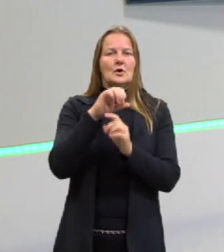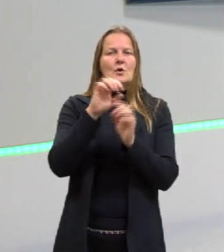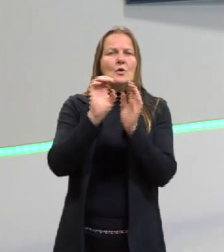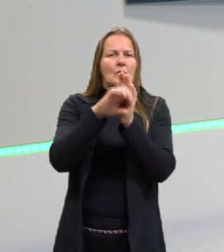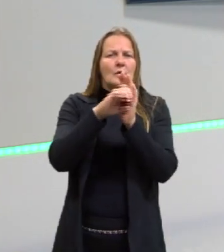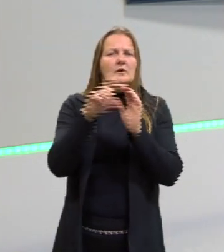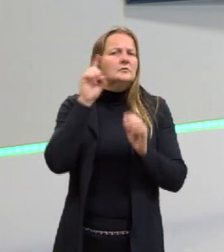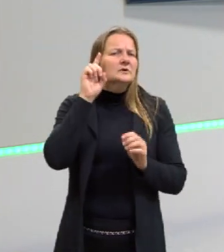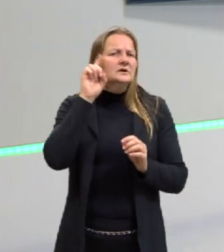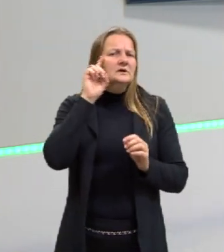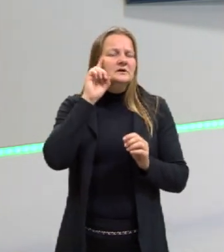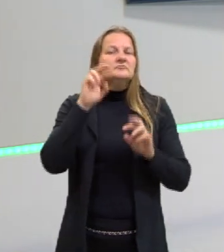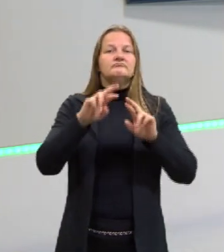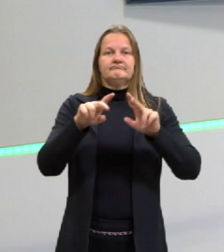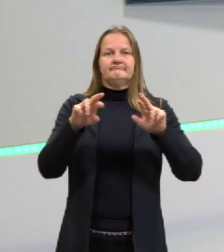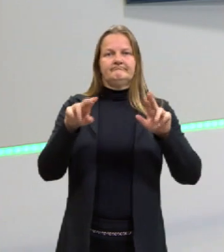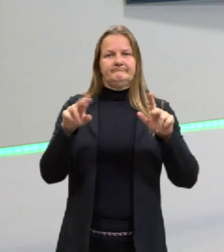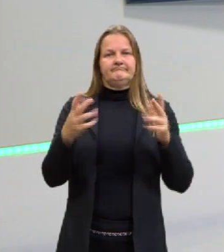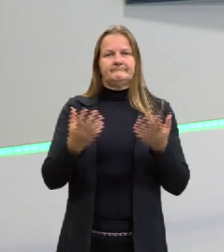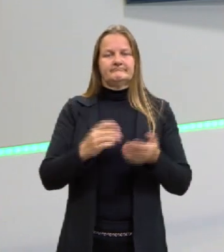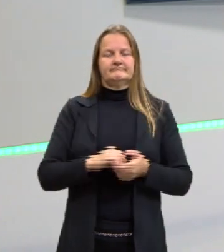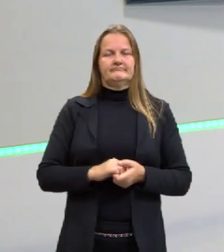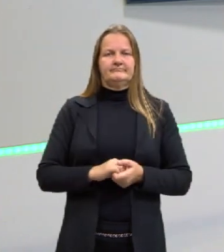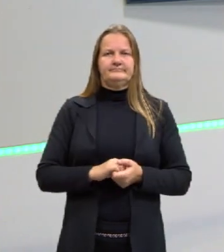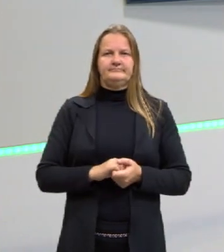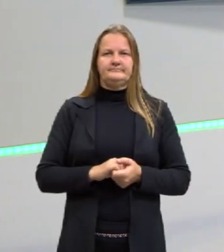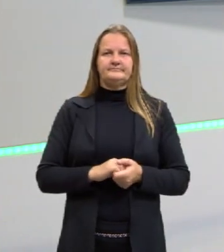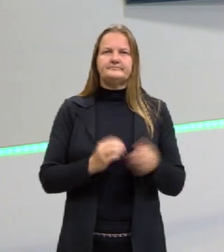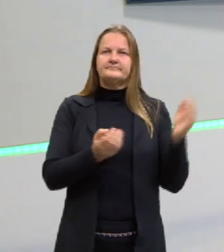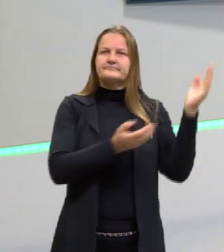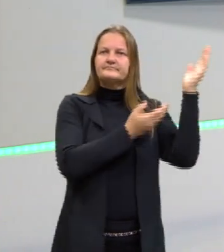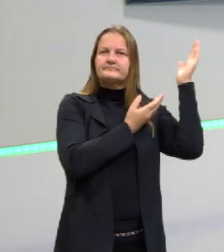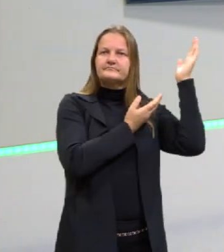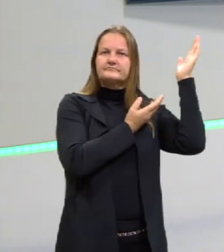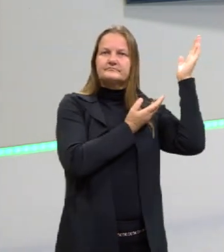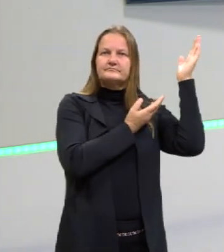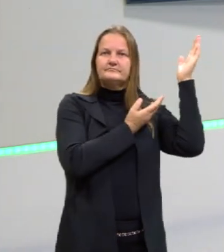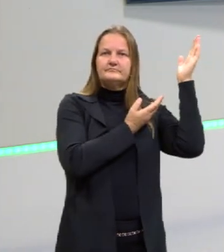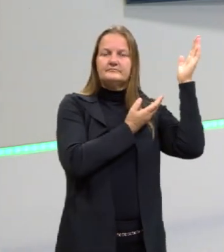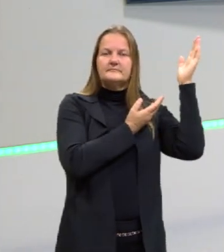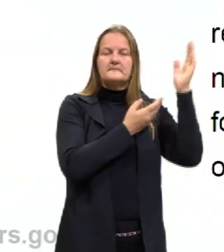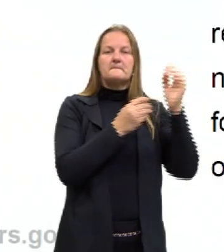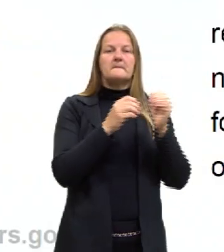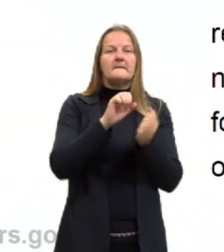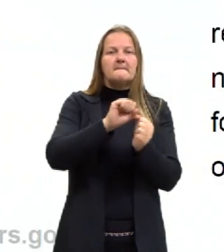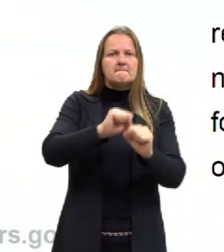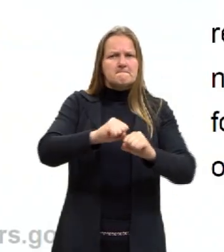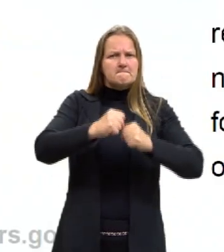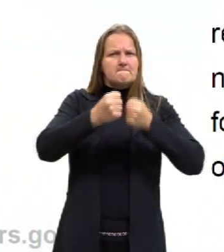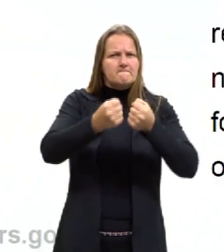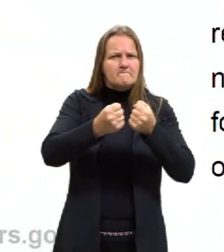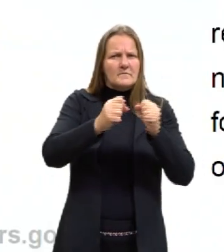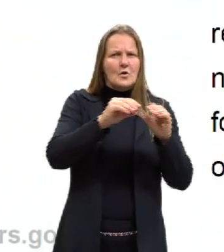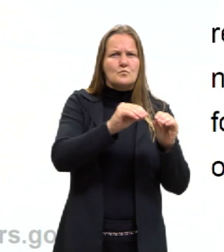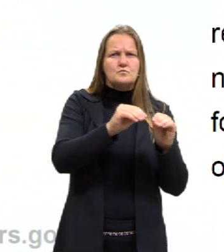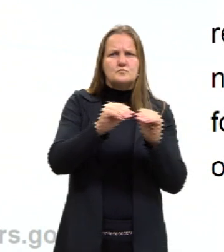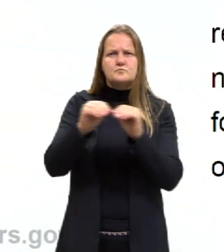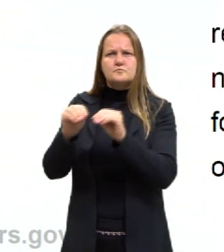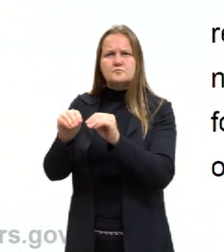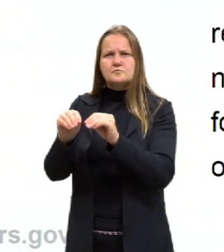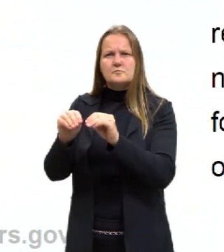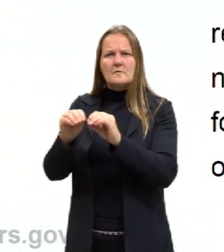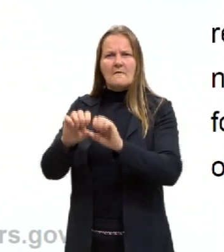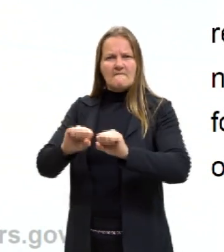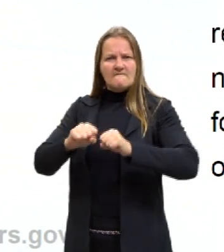nosso cotidiano, não está correto. Então, trabalho. Transferência de energia devido à ação de uma força.